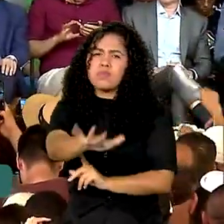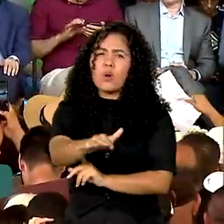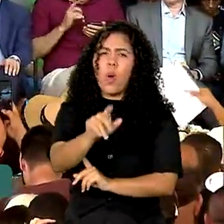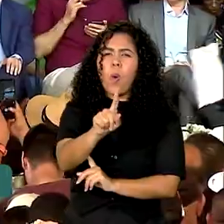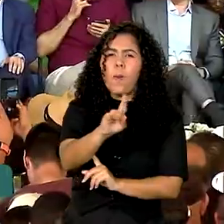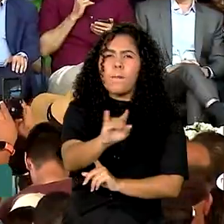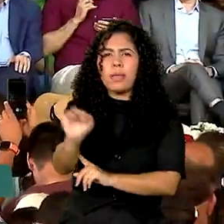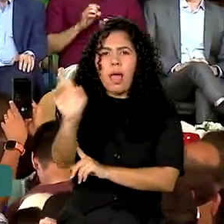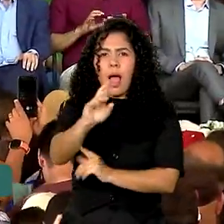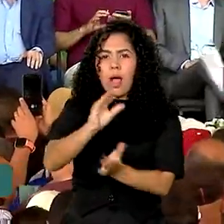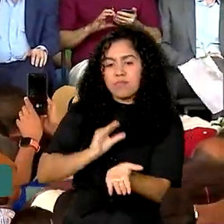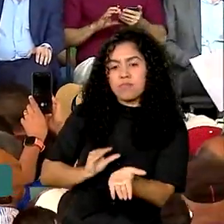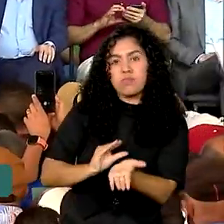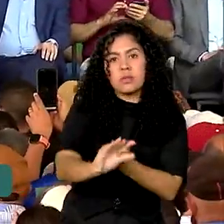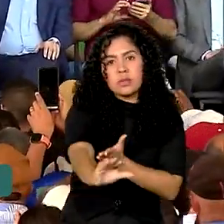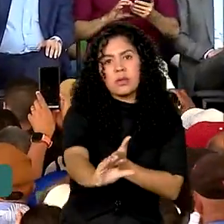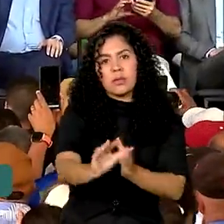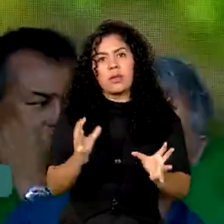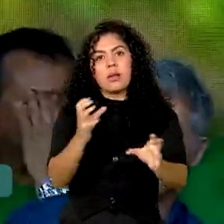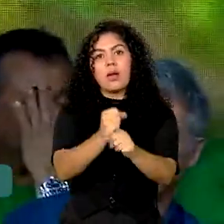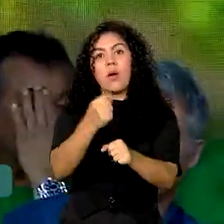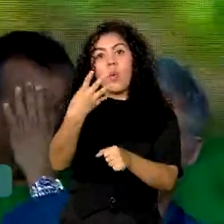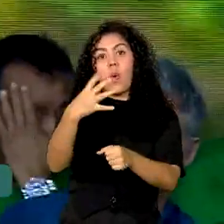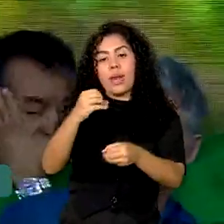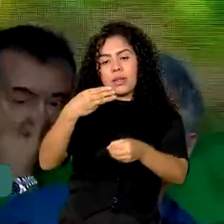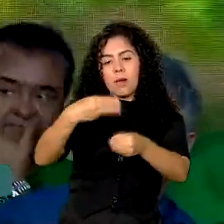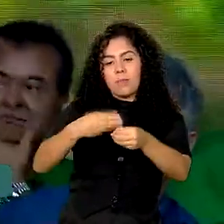beneficiando 40 municípios.